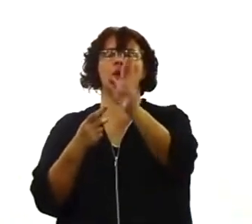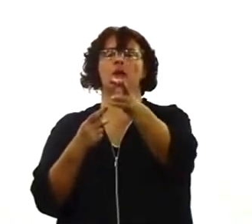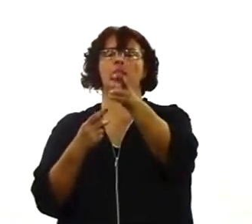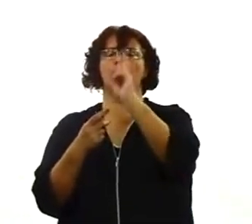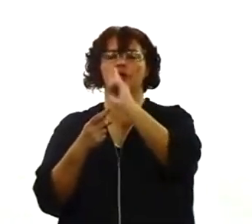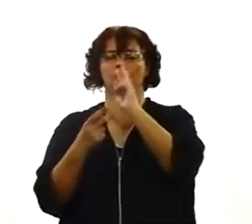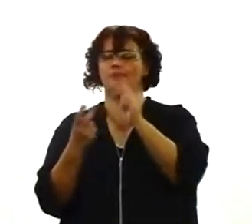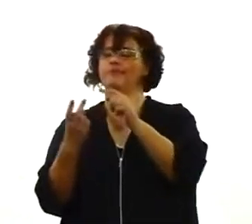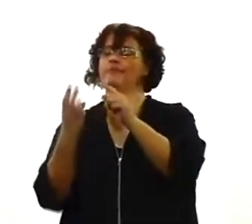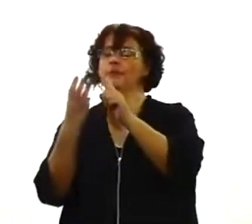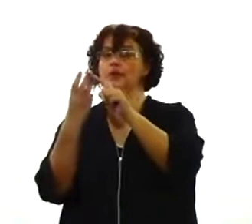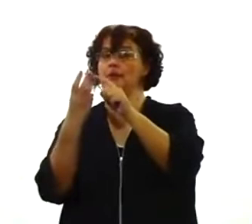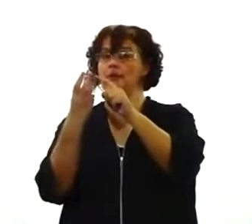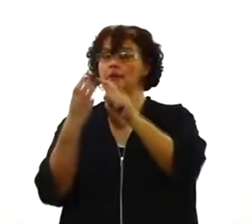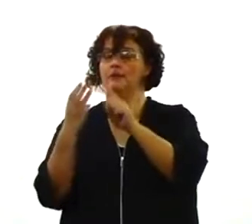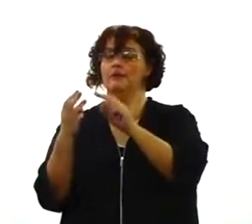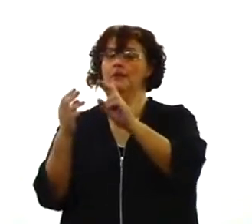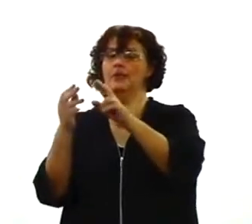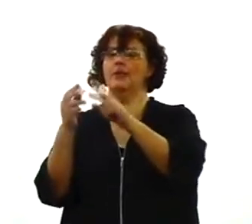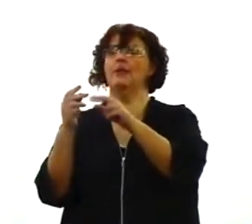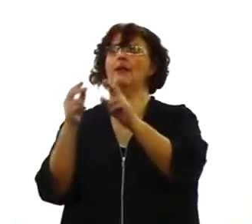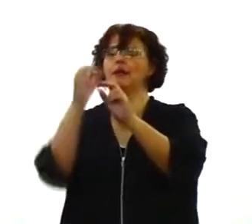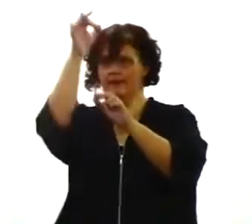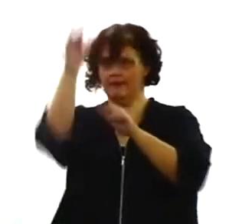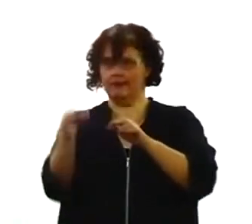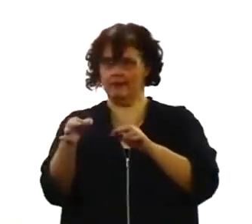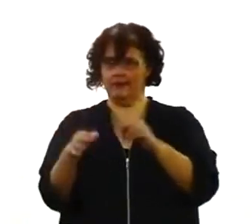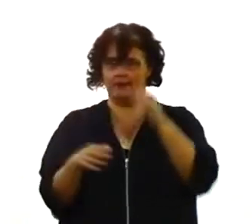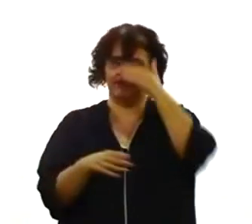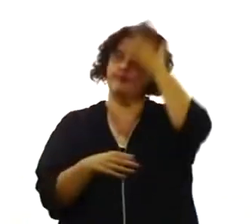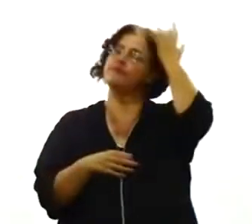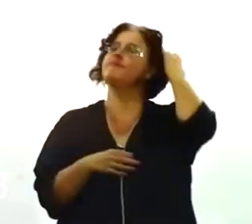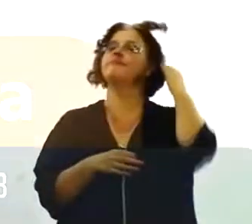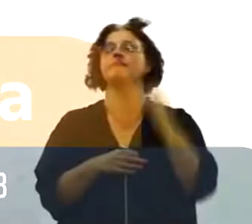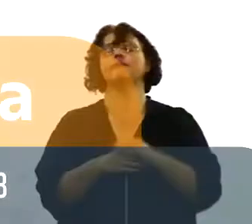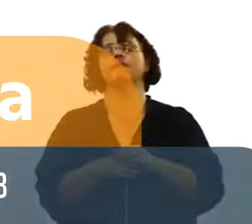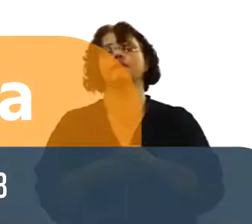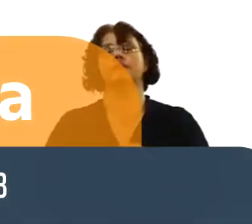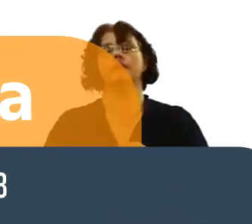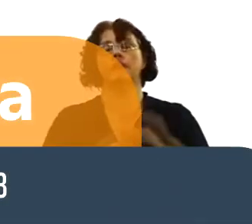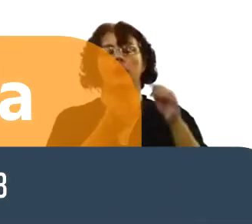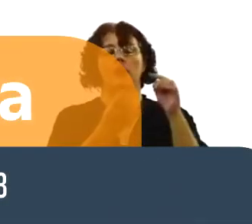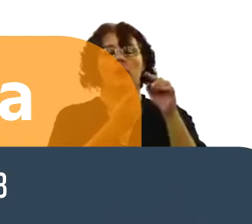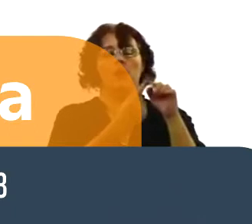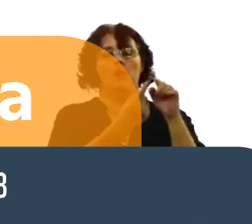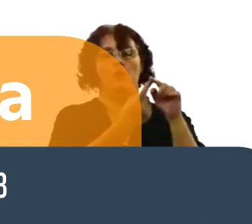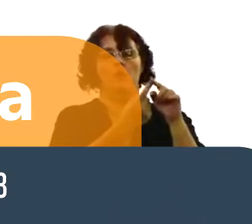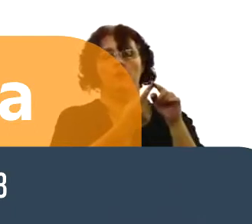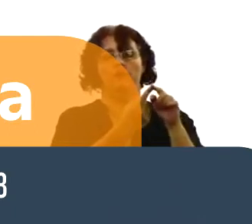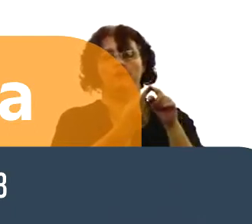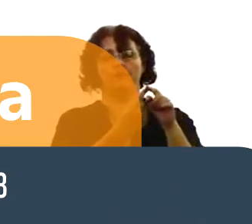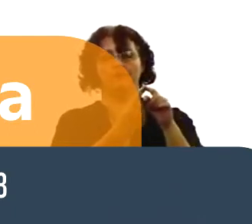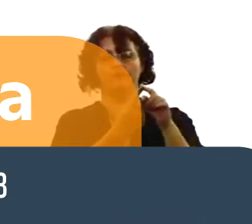primeira coisa, eu quero dizer que a ressurreição de Cristo é um sinal da colheita, da